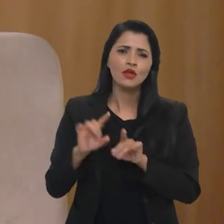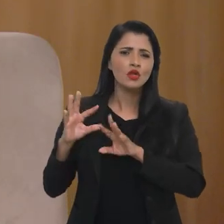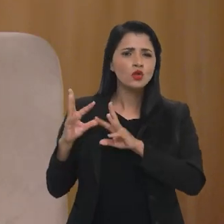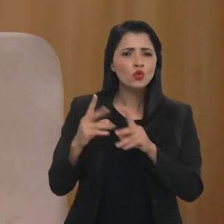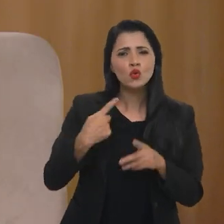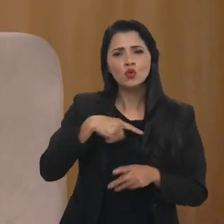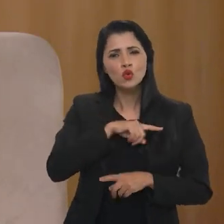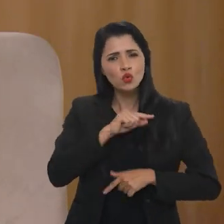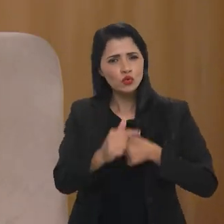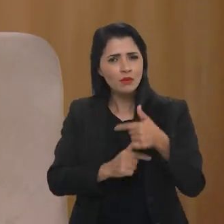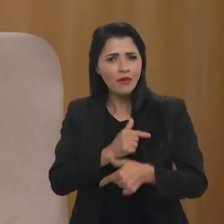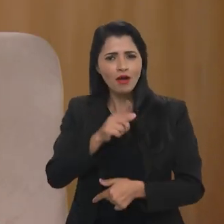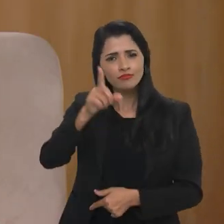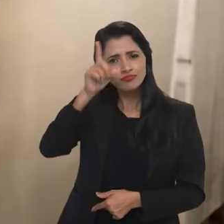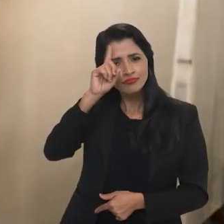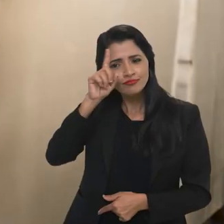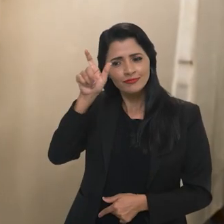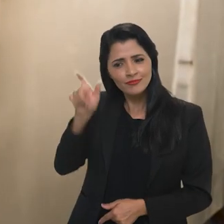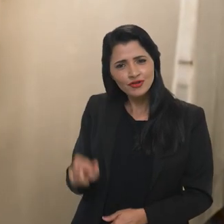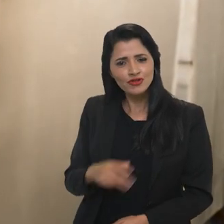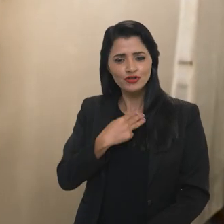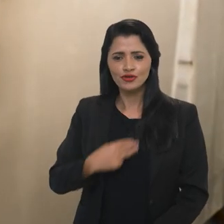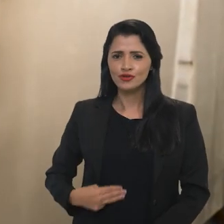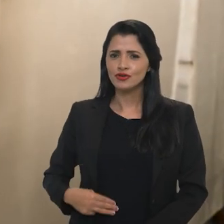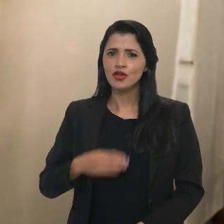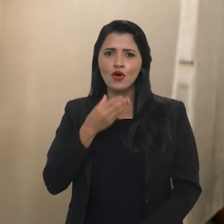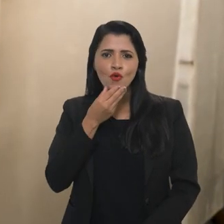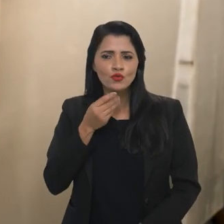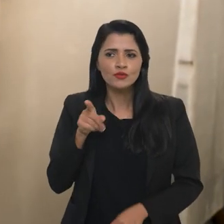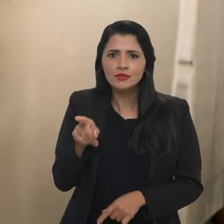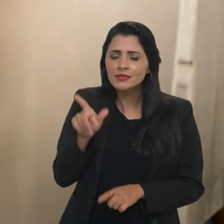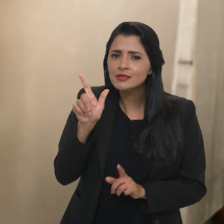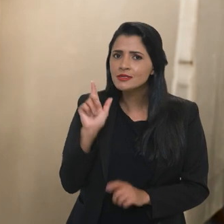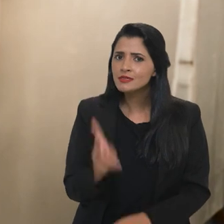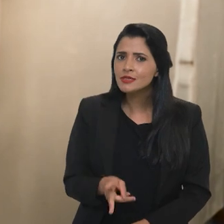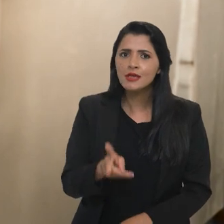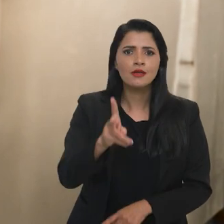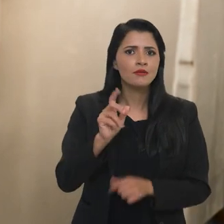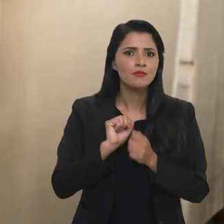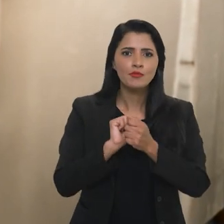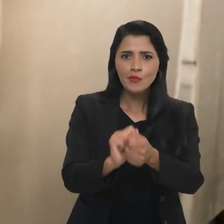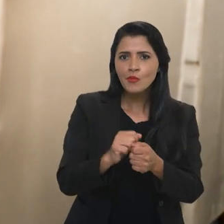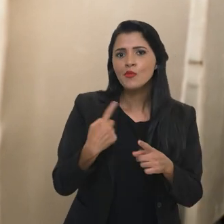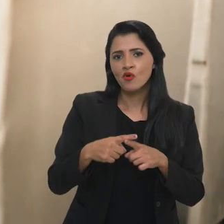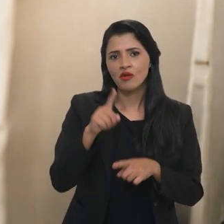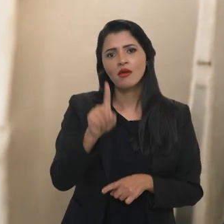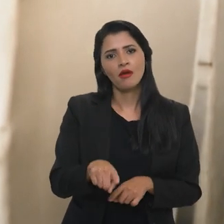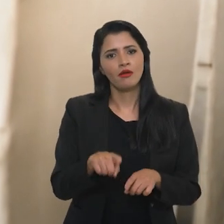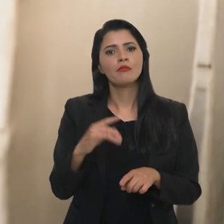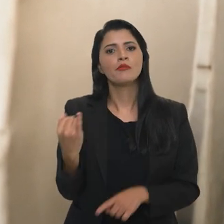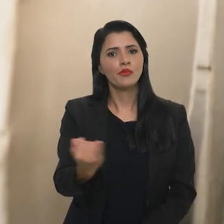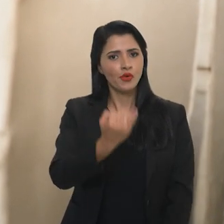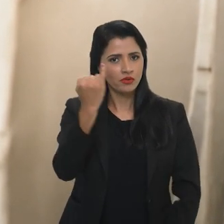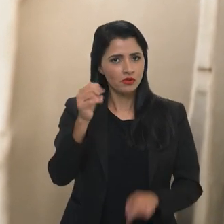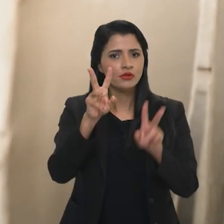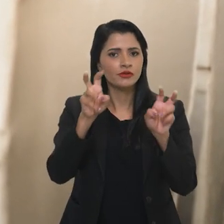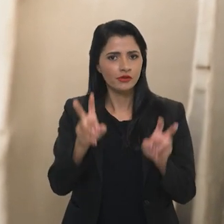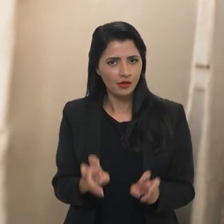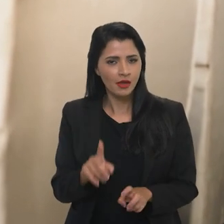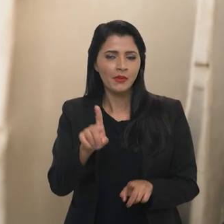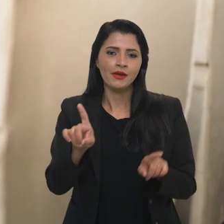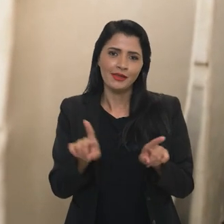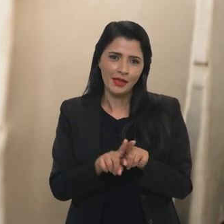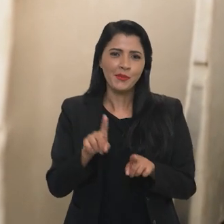sim, todas as nossas atuações no dia a dia. O ministro está sempre junto, dada a importância do tema. gente vê, e